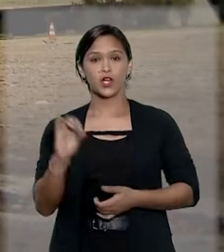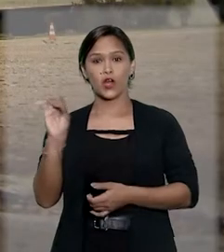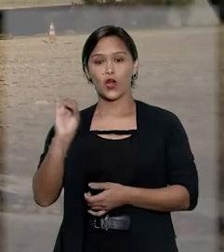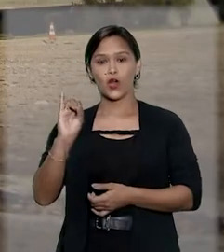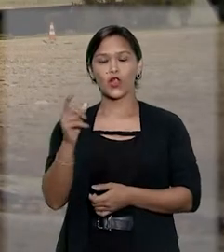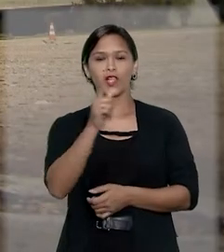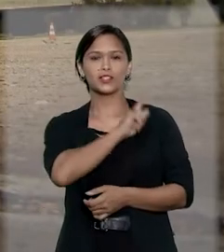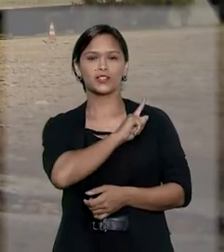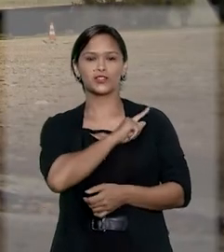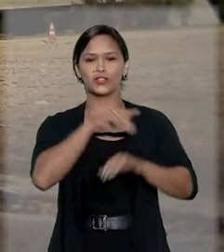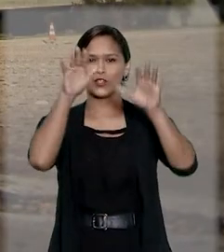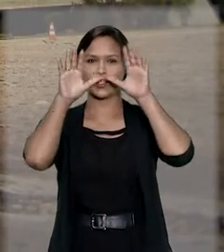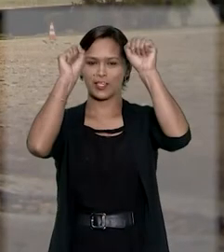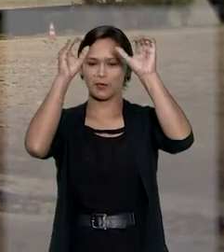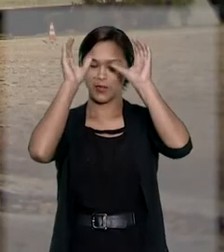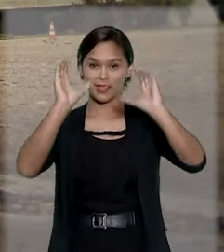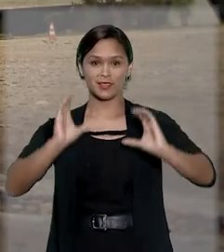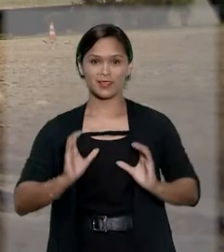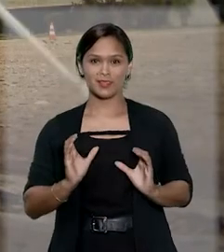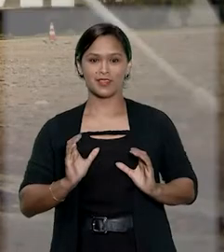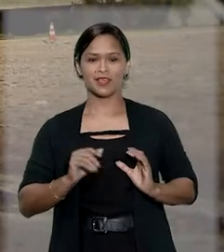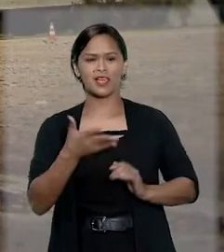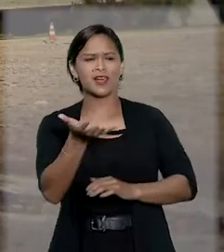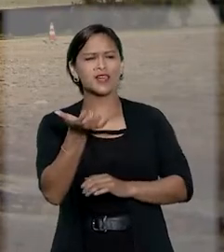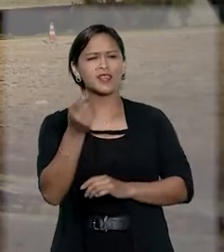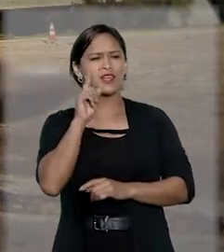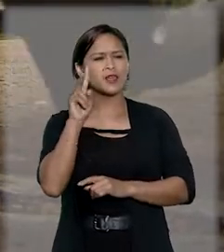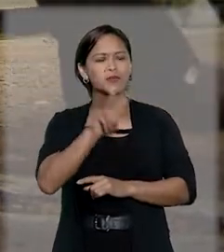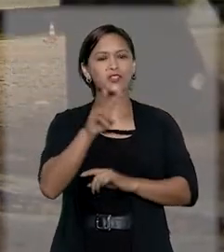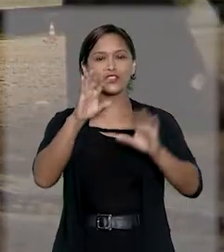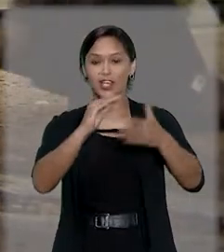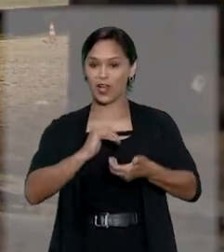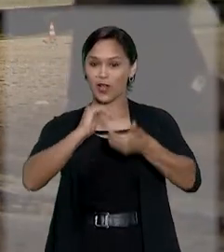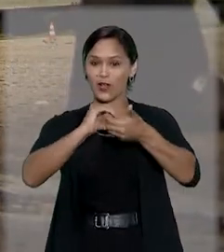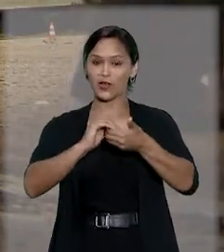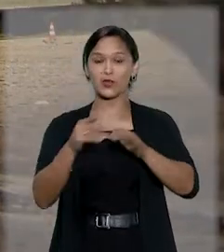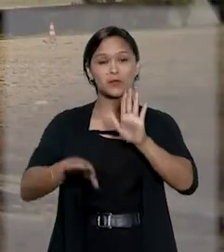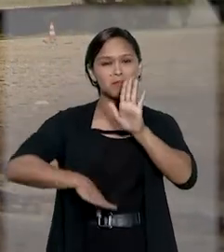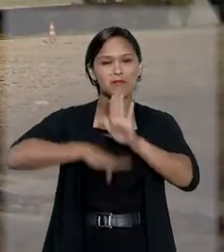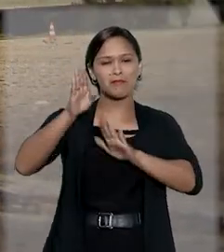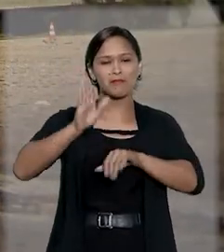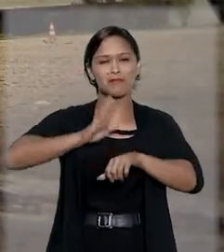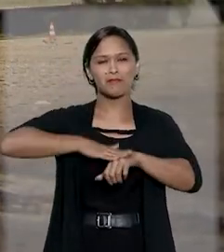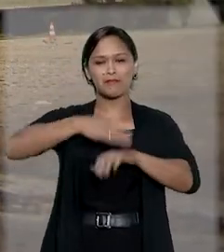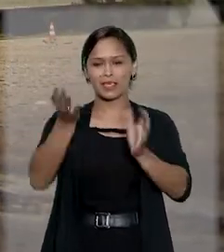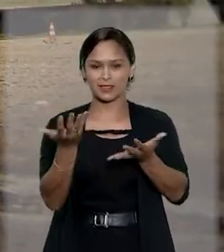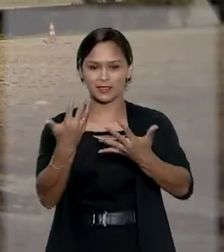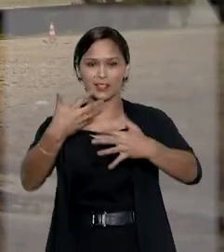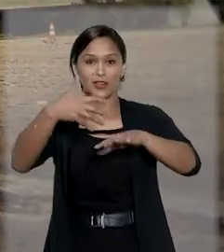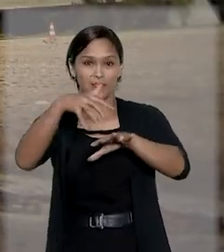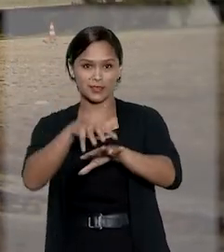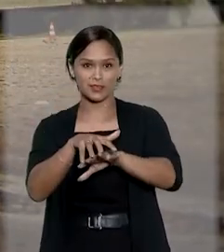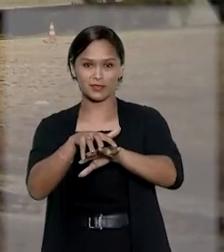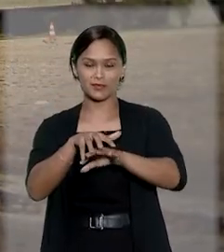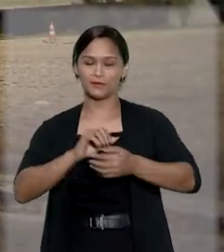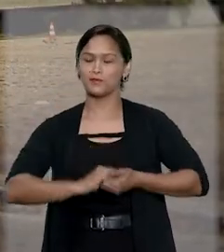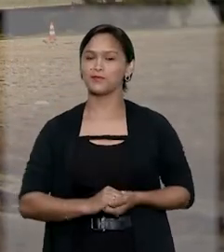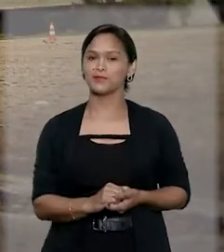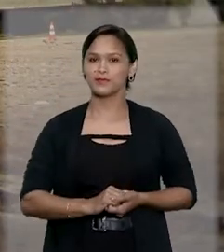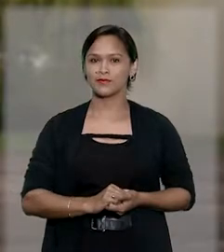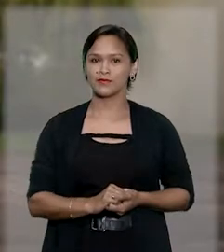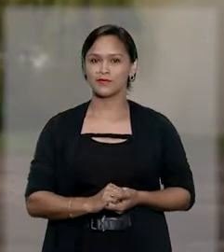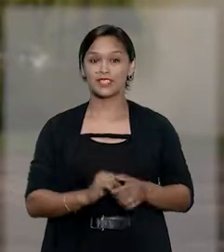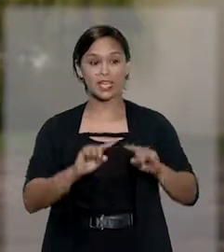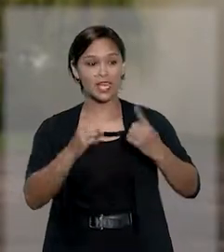Olá, gestor do Tribunal da Cidadania! Queremos deixar a Corte cada vez mais inclusiva.